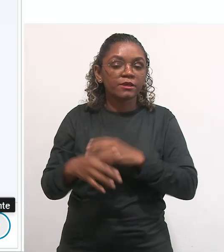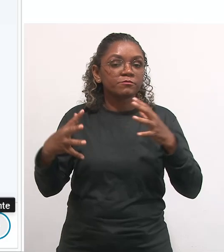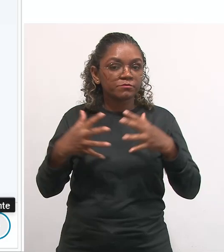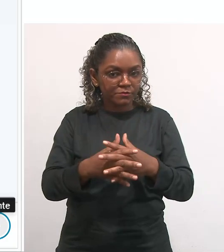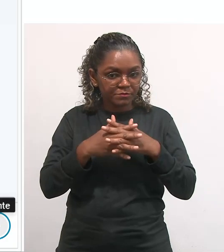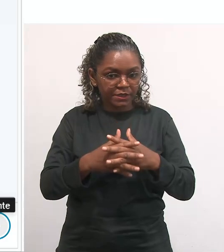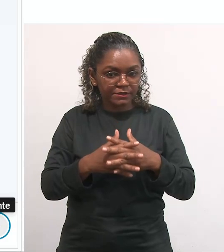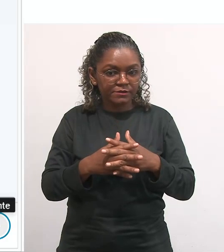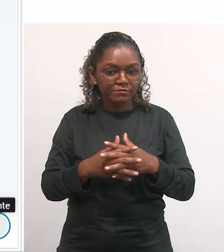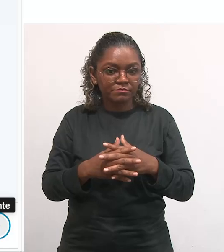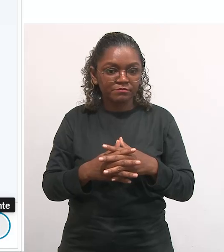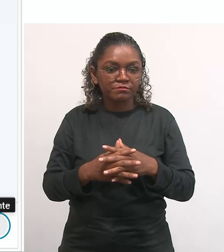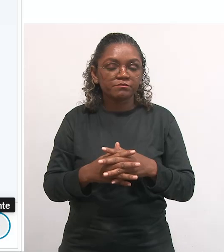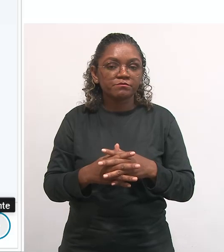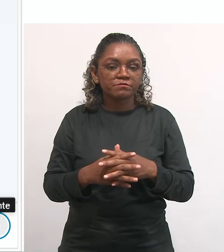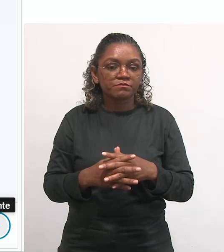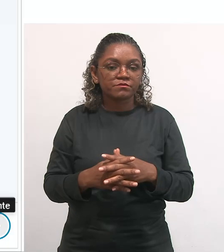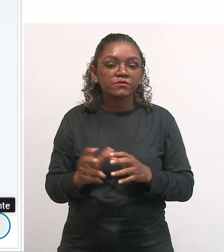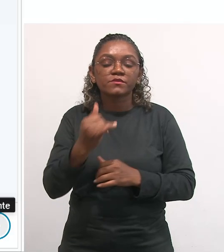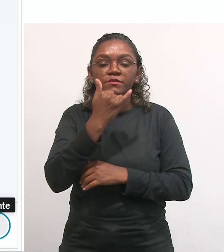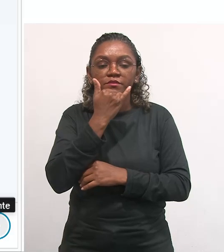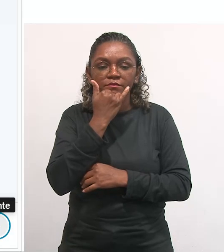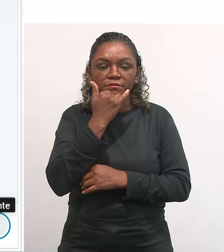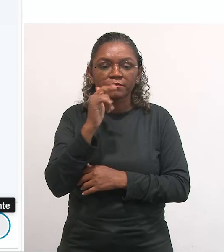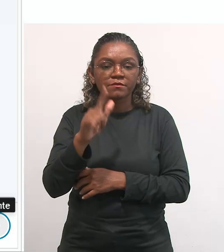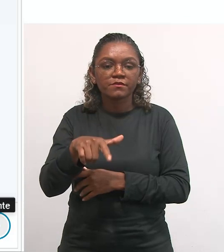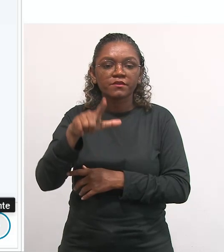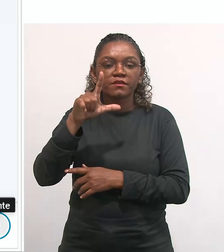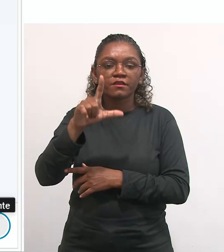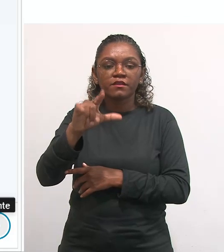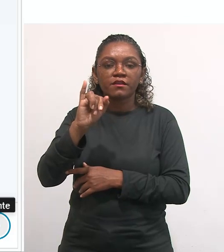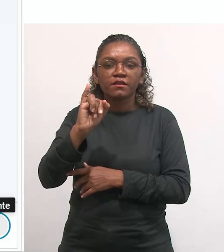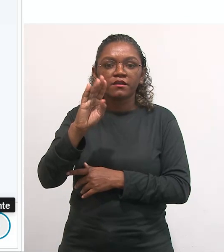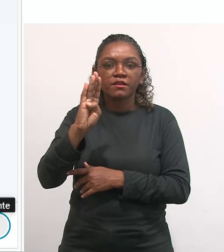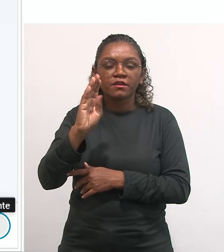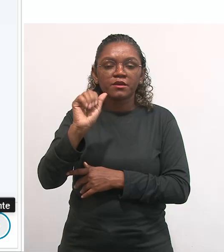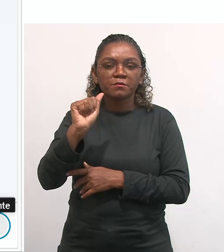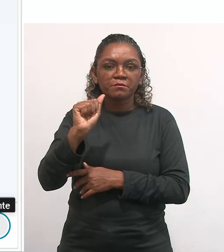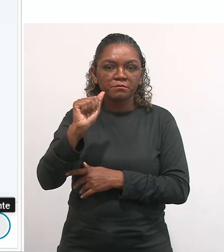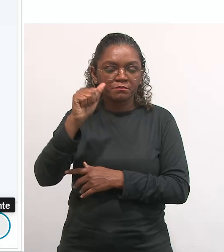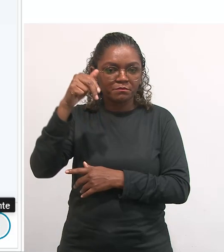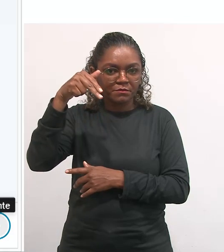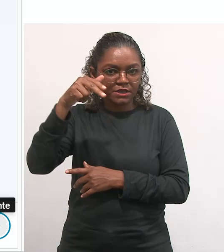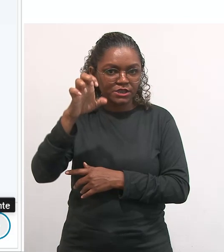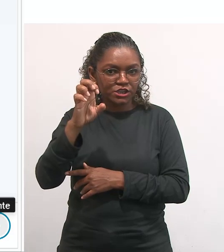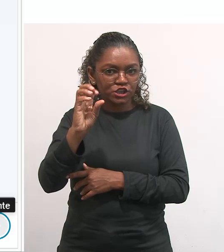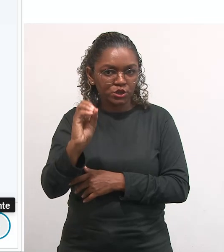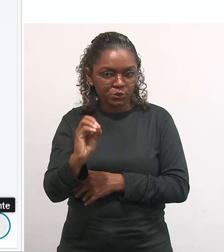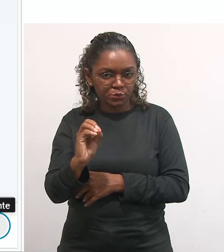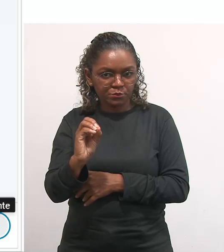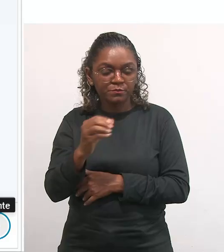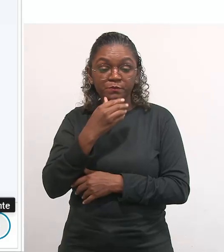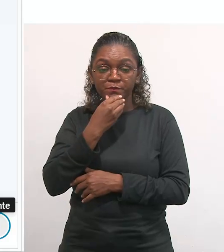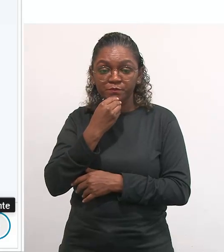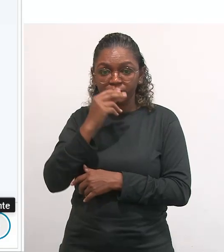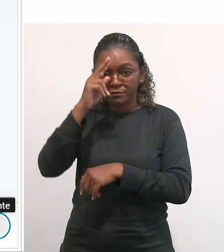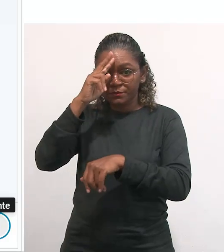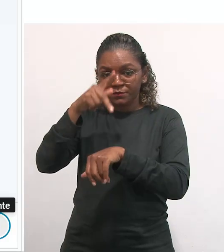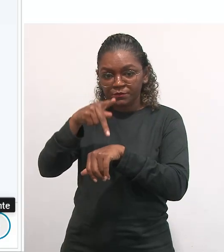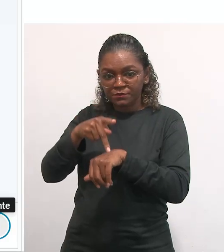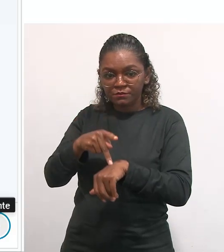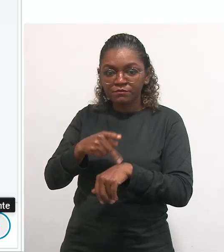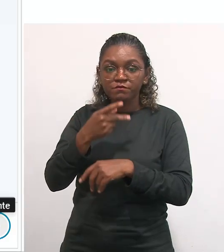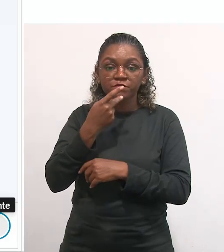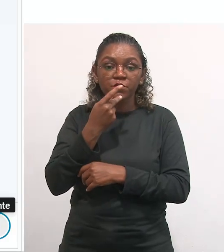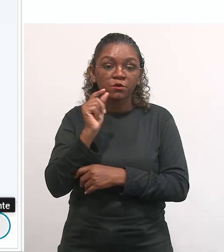atribuição de notas. Desculpa, essa é a perspectiva do Libane. A mensuração apenas proporciona dados que